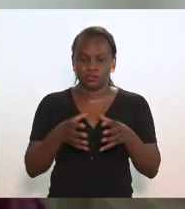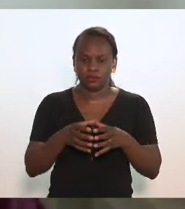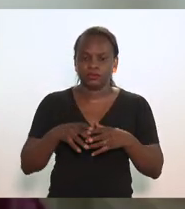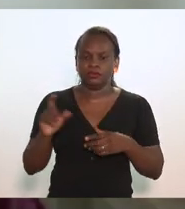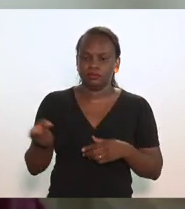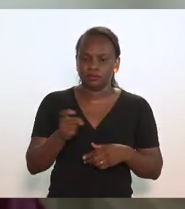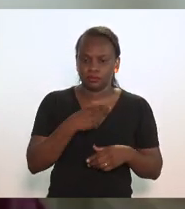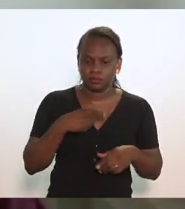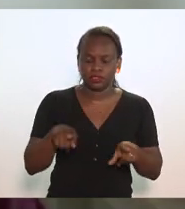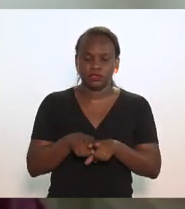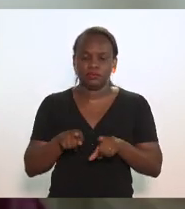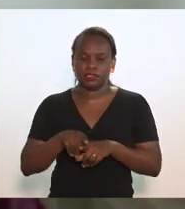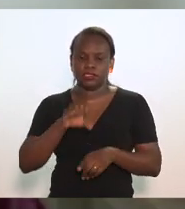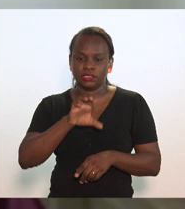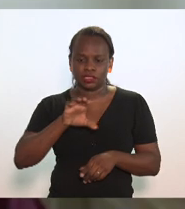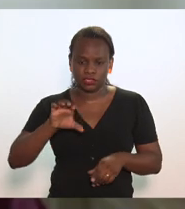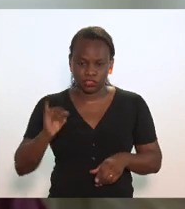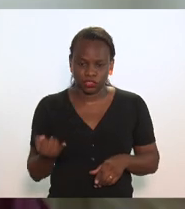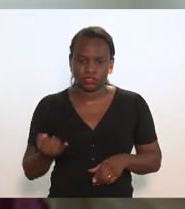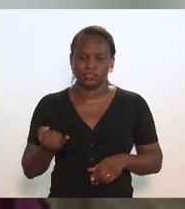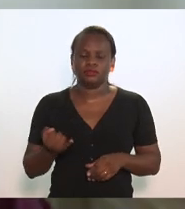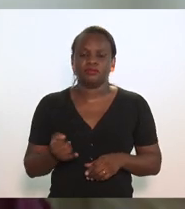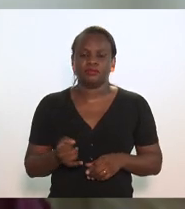Tributação e Constituição e Justiça